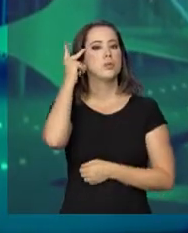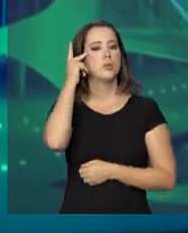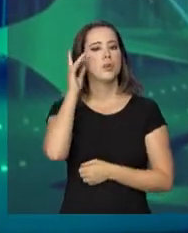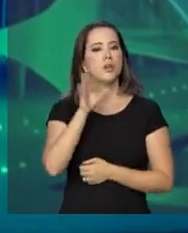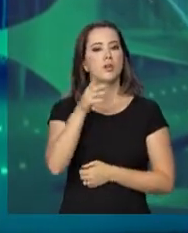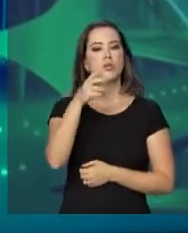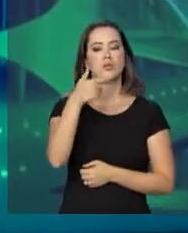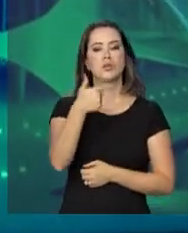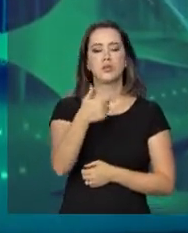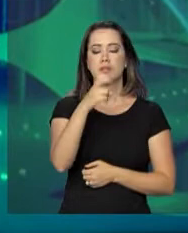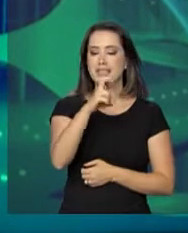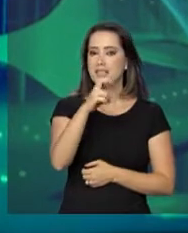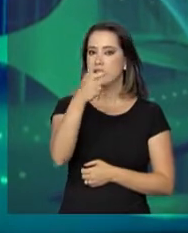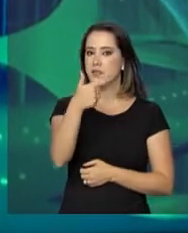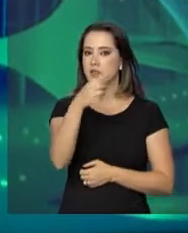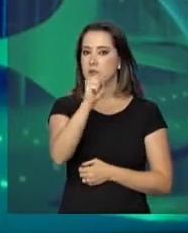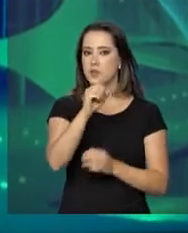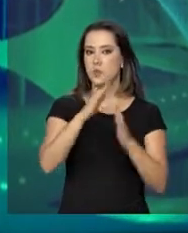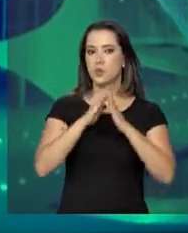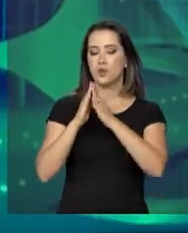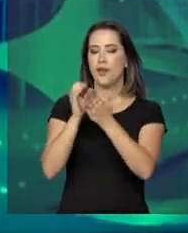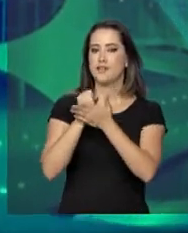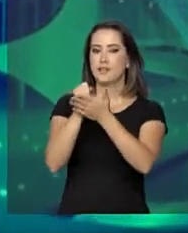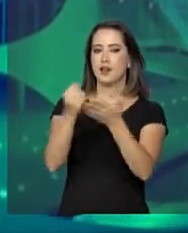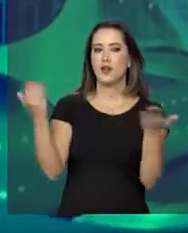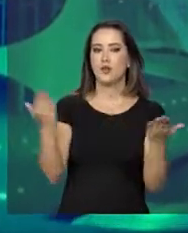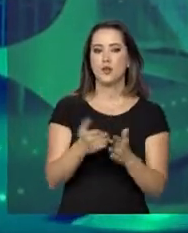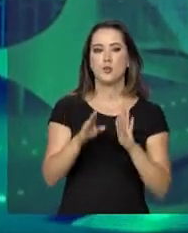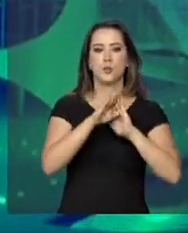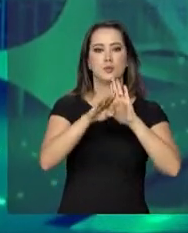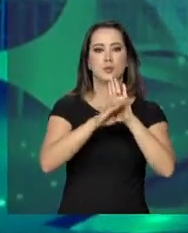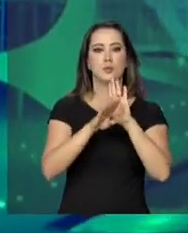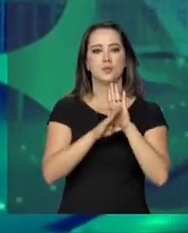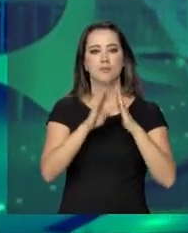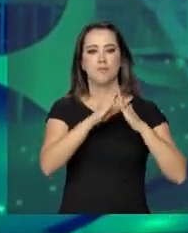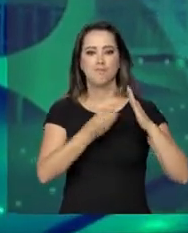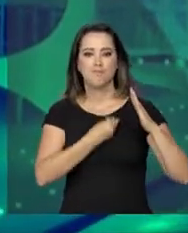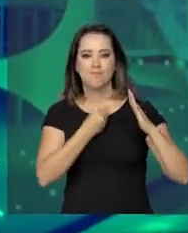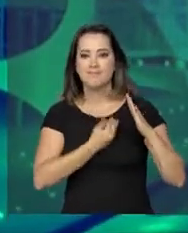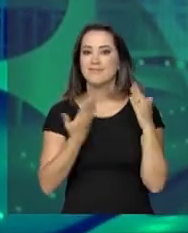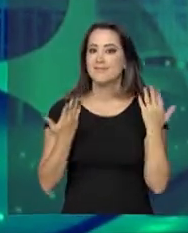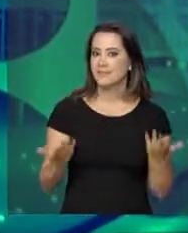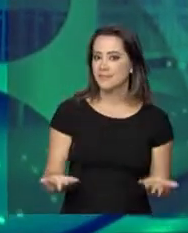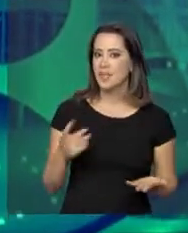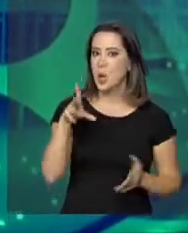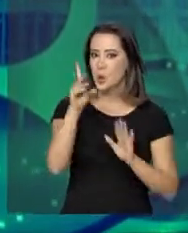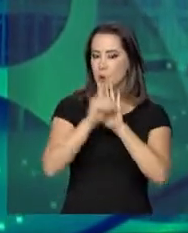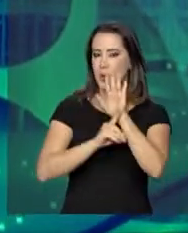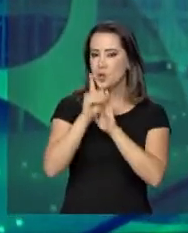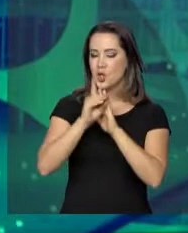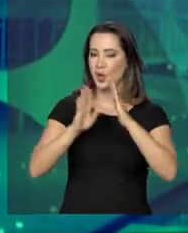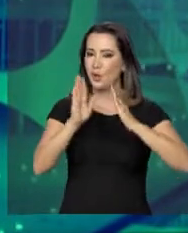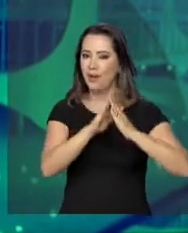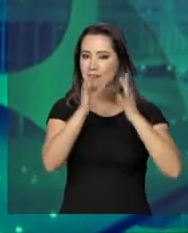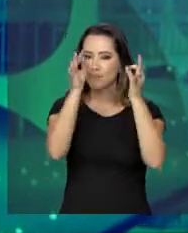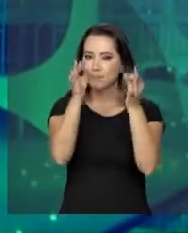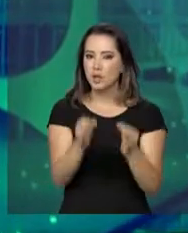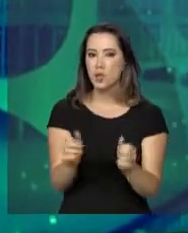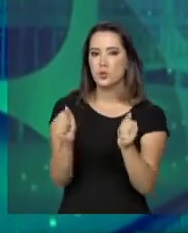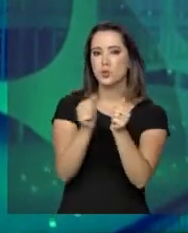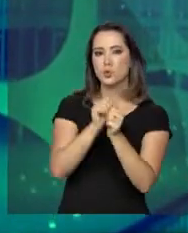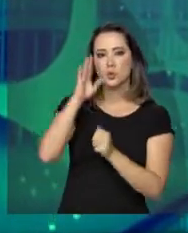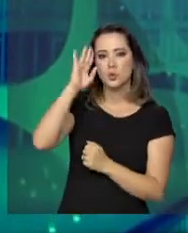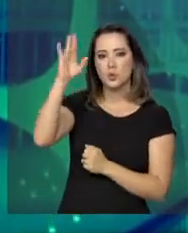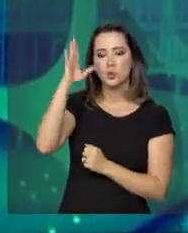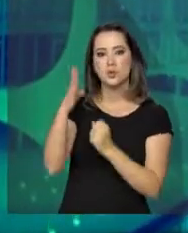onde 528 casas foram entregues hoje pelo programa Minha Casa Minha Vida. Assim, o direito à moradia digna, junto com